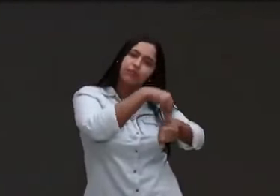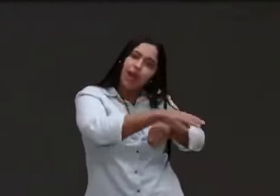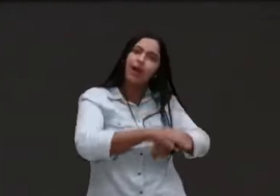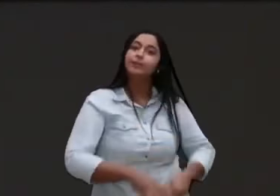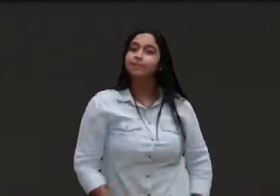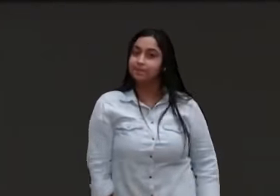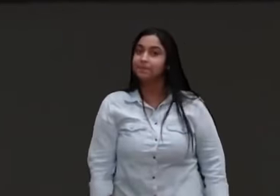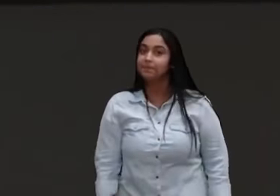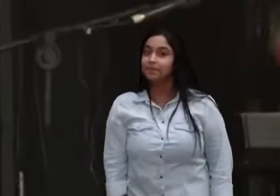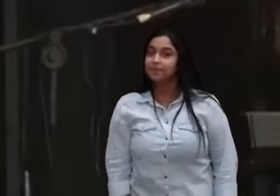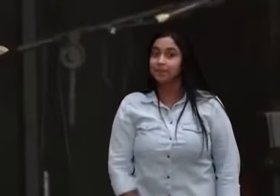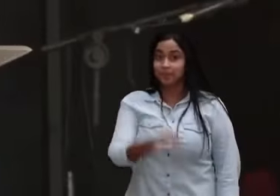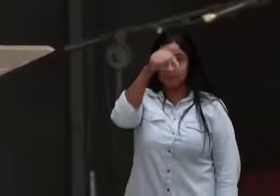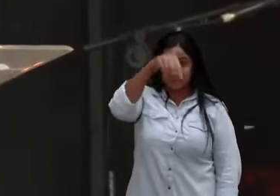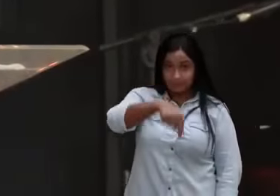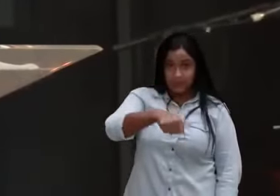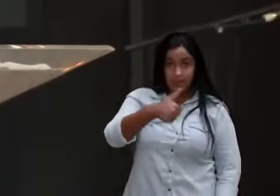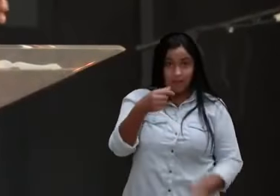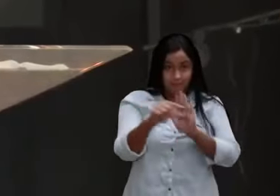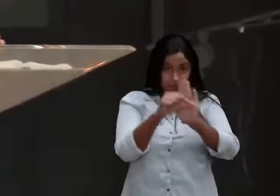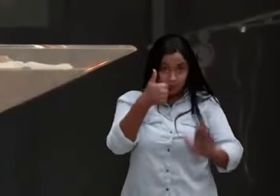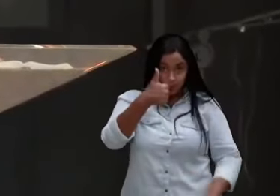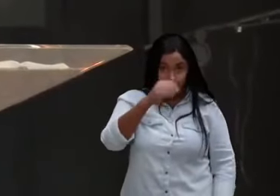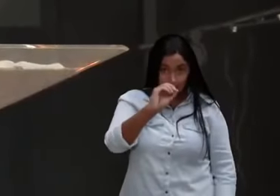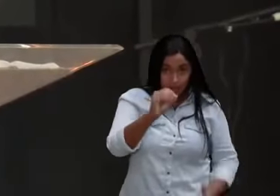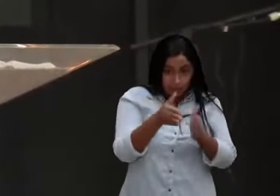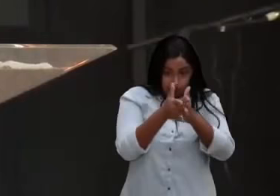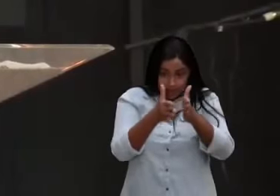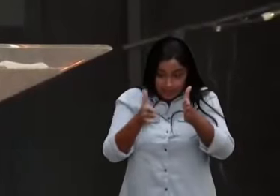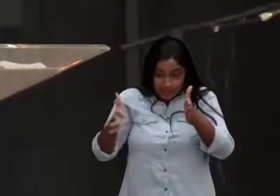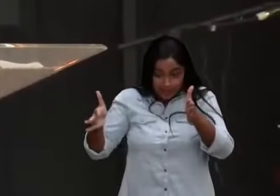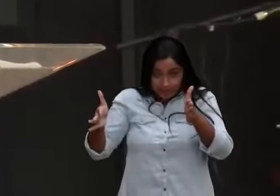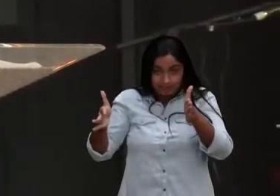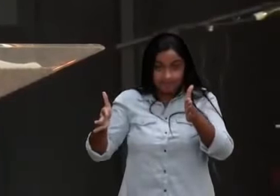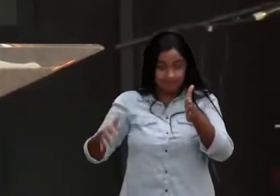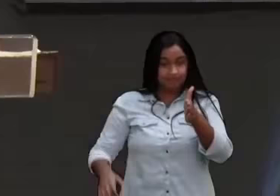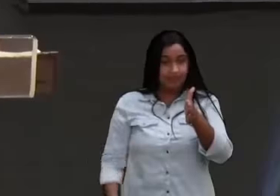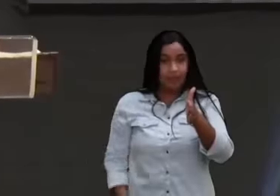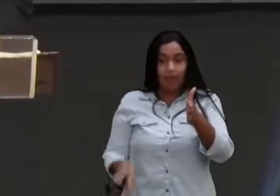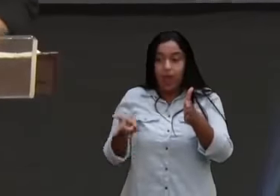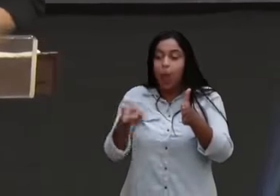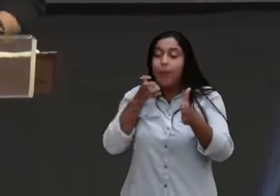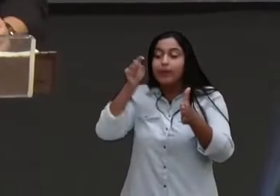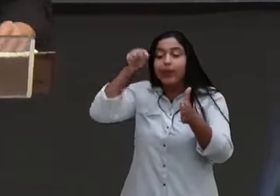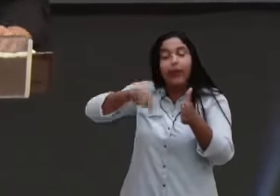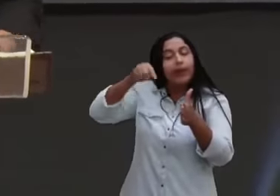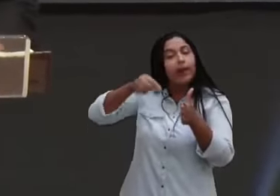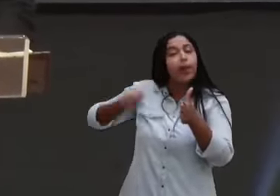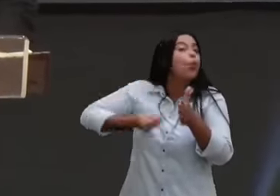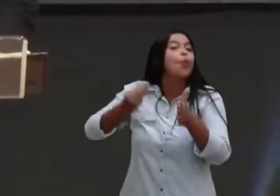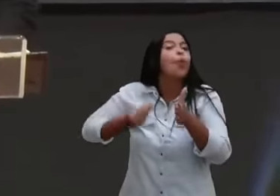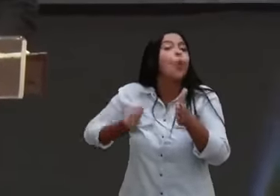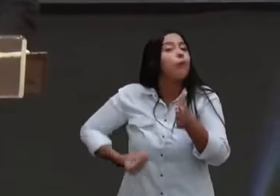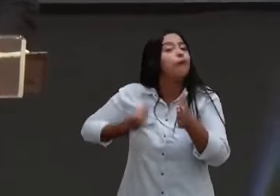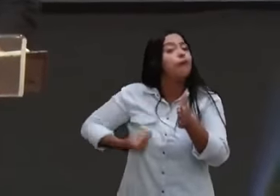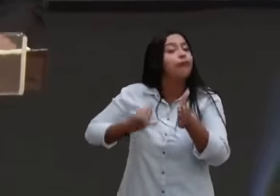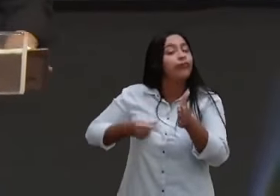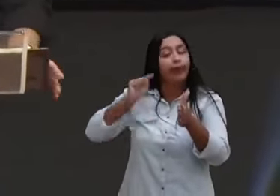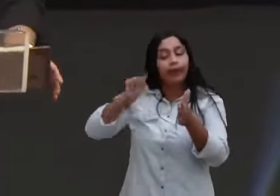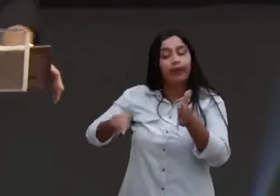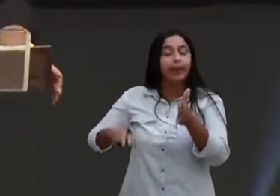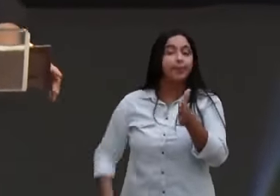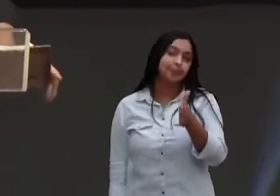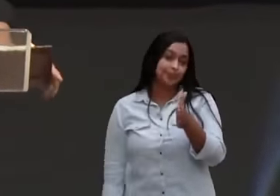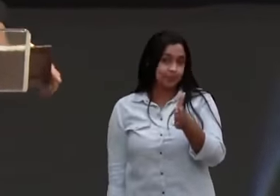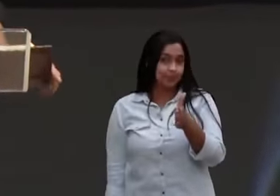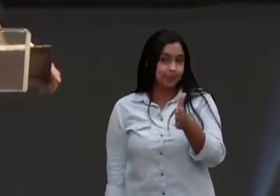A partir do versículo 10, nós vemos então uma outra perspectiva. A perspectiva é a